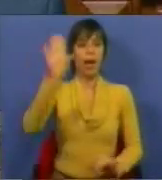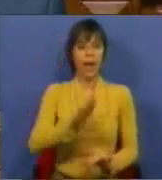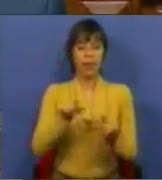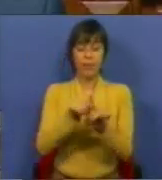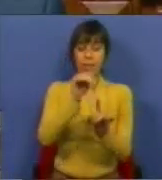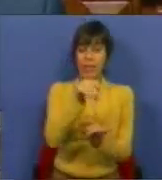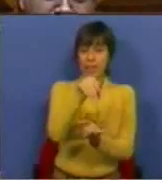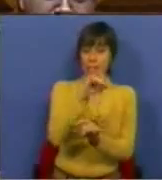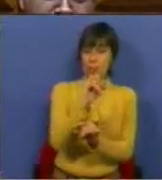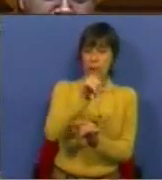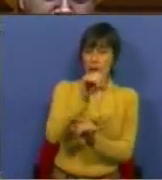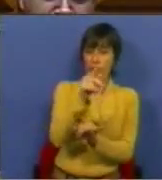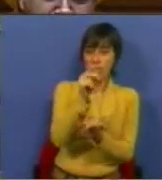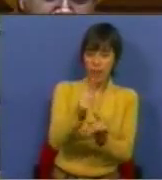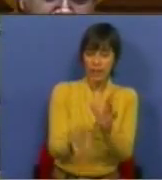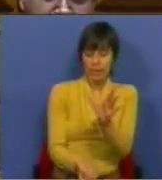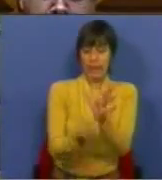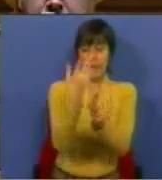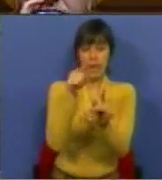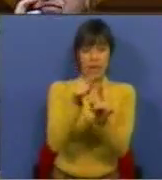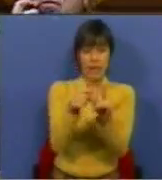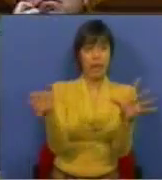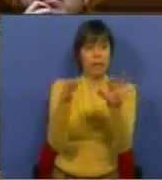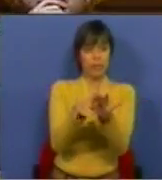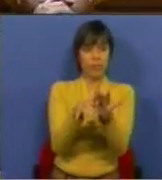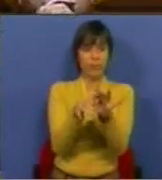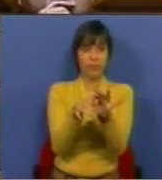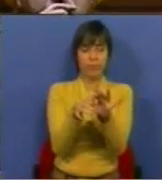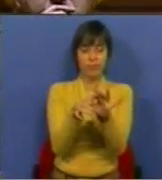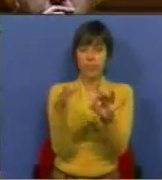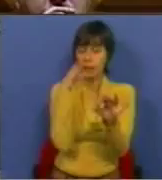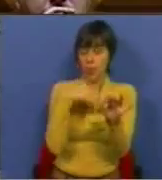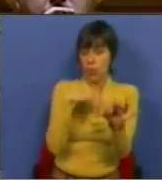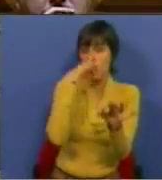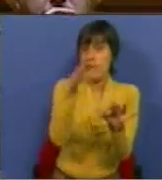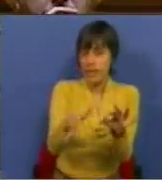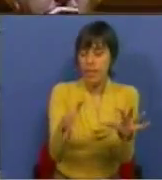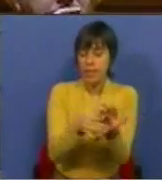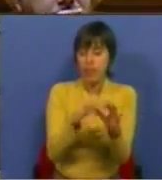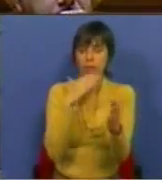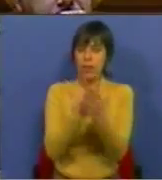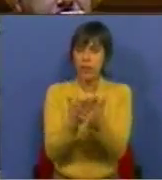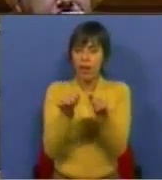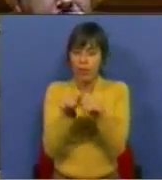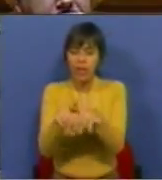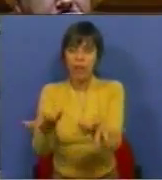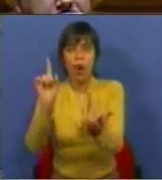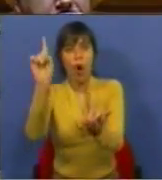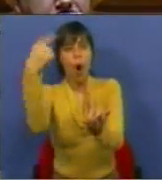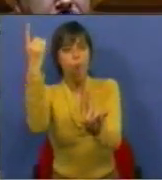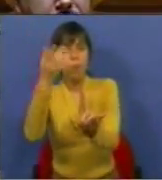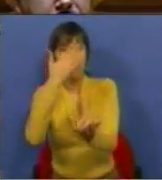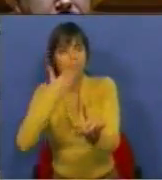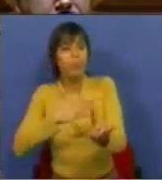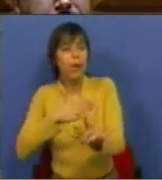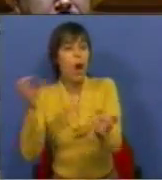esse spillover cria, através dessa manigância que eu referi, um efeito difusor que seria esperado, mas que